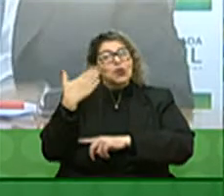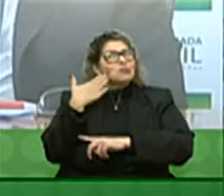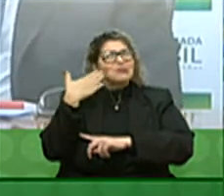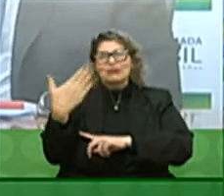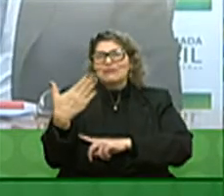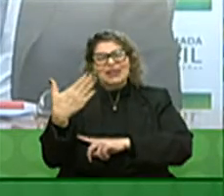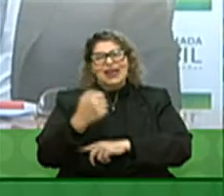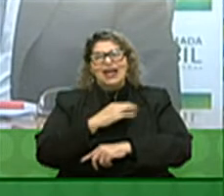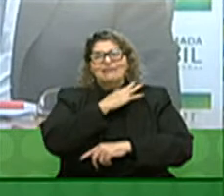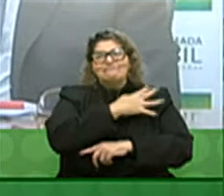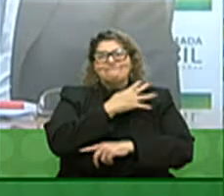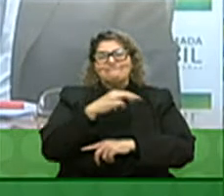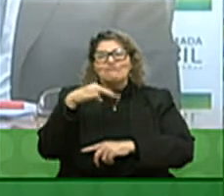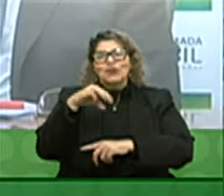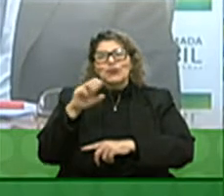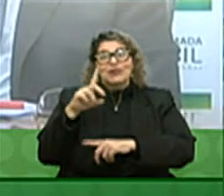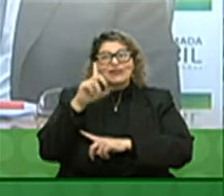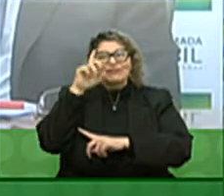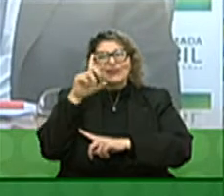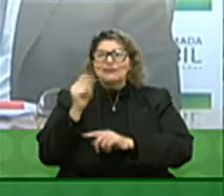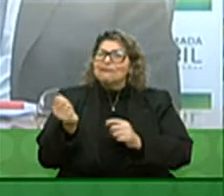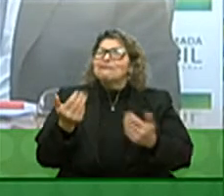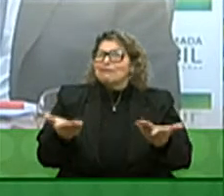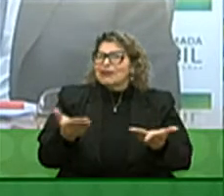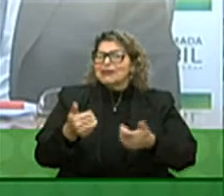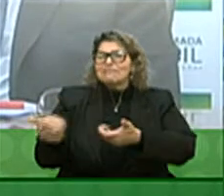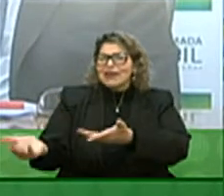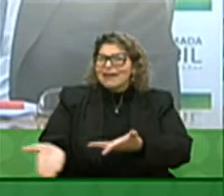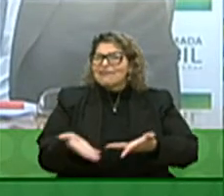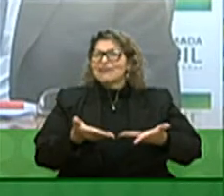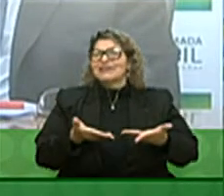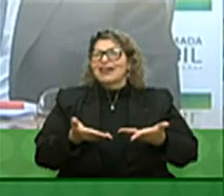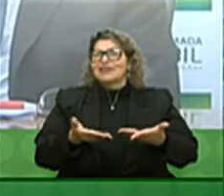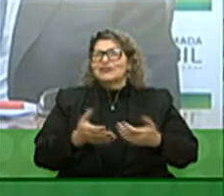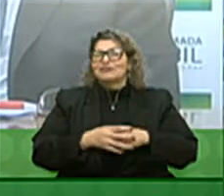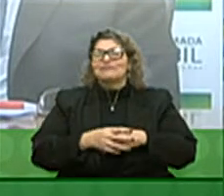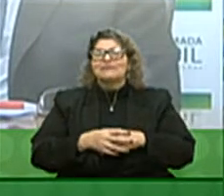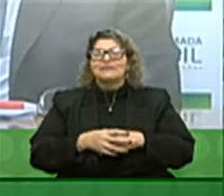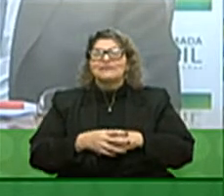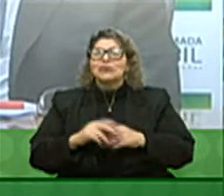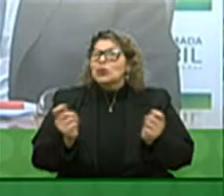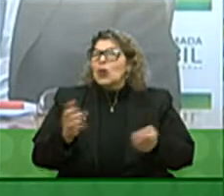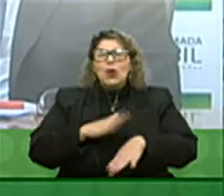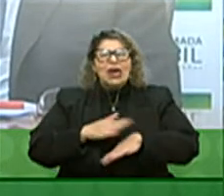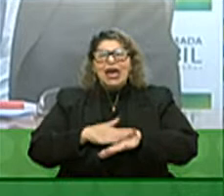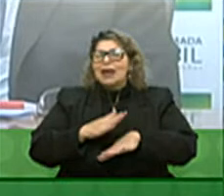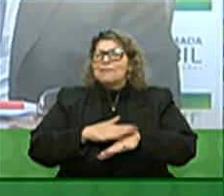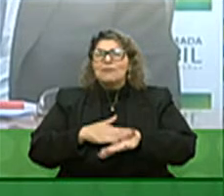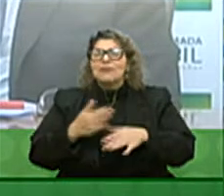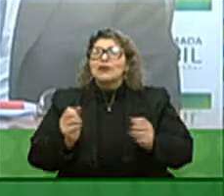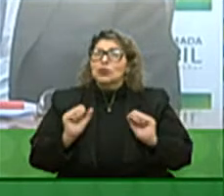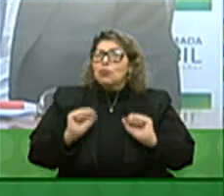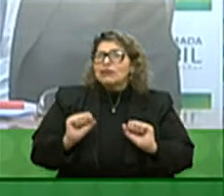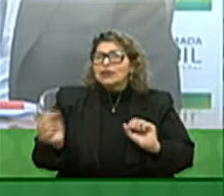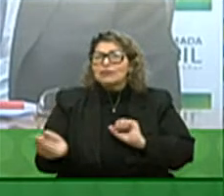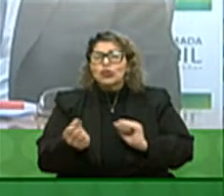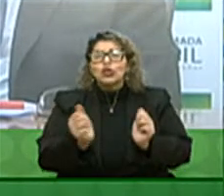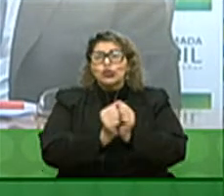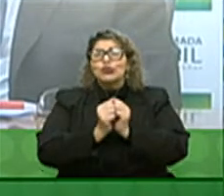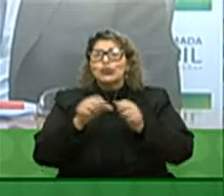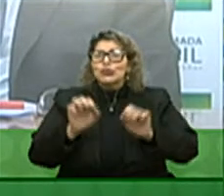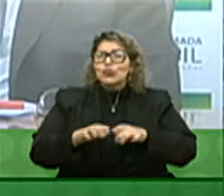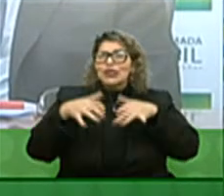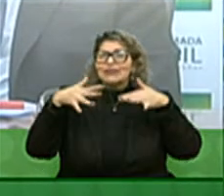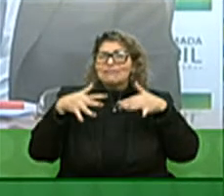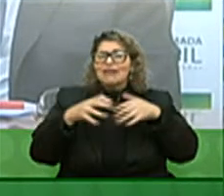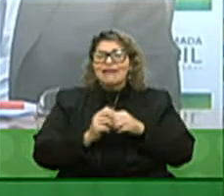obrigado General Milton Mourão por estar conosco e fique muito bem à vontade para que a qualquer momento nós possamos juntos a Assembleia